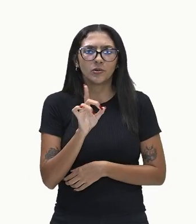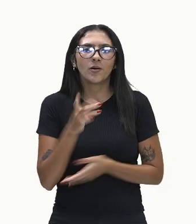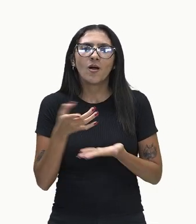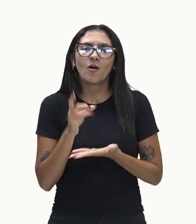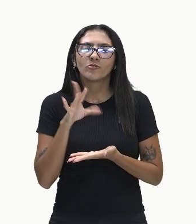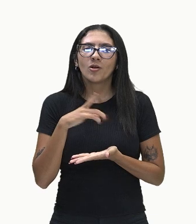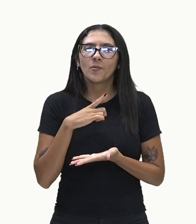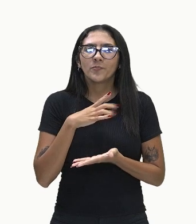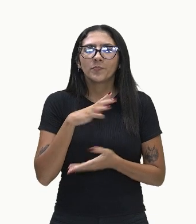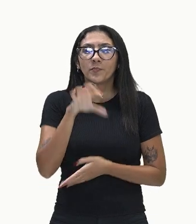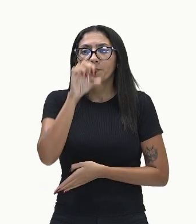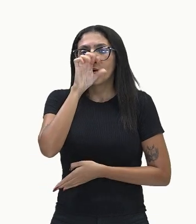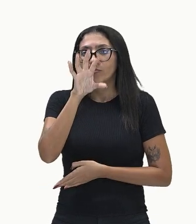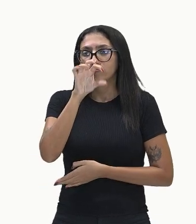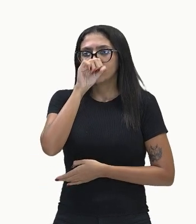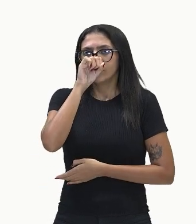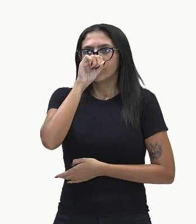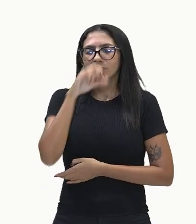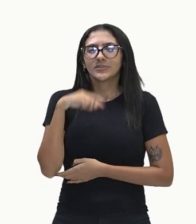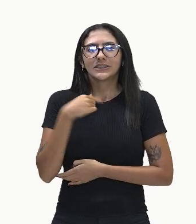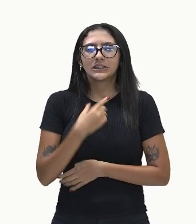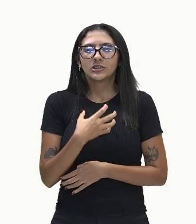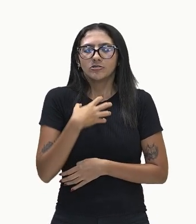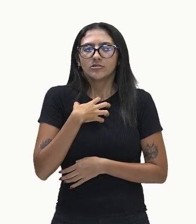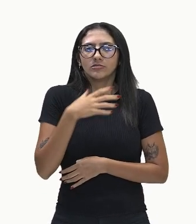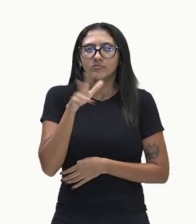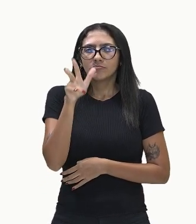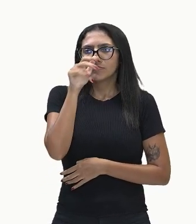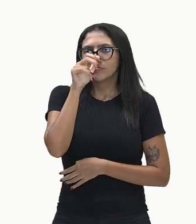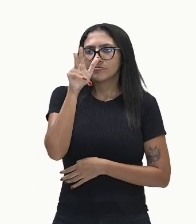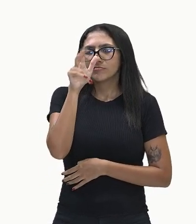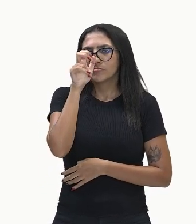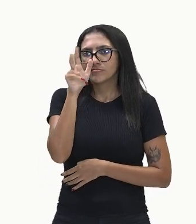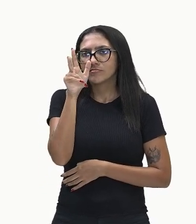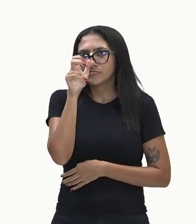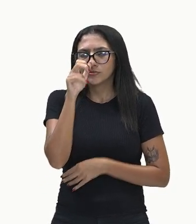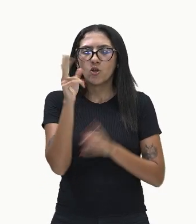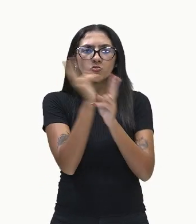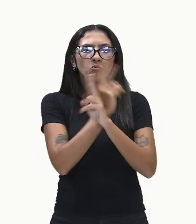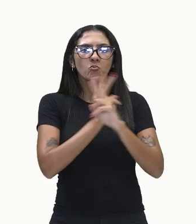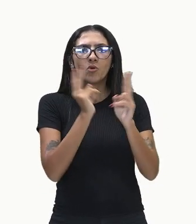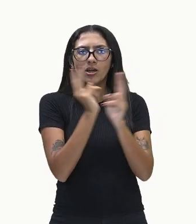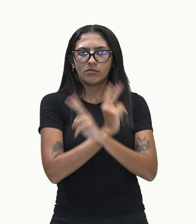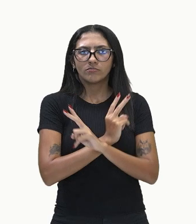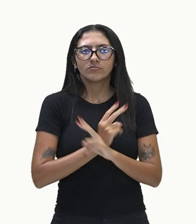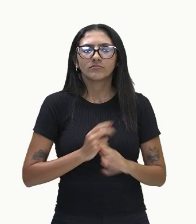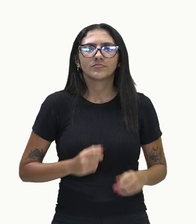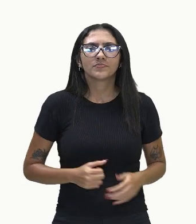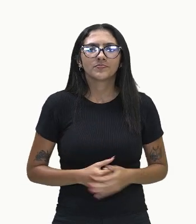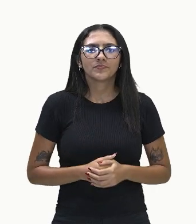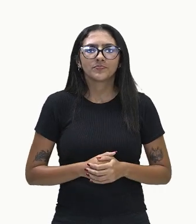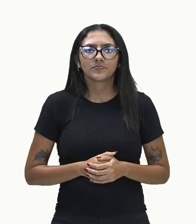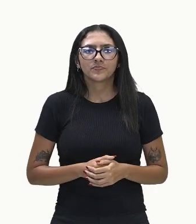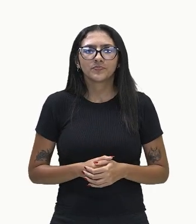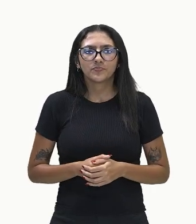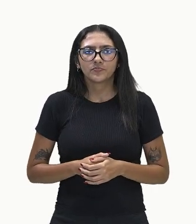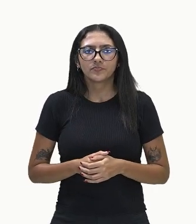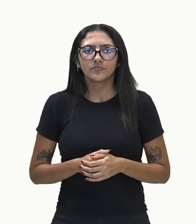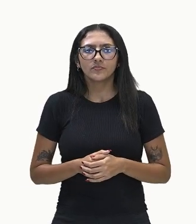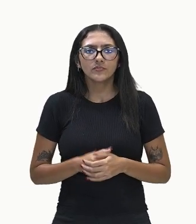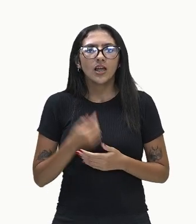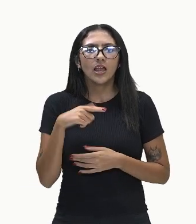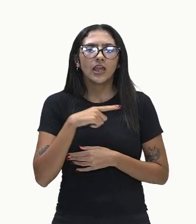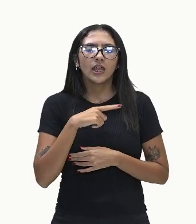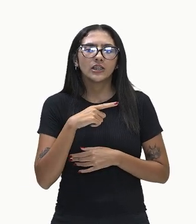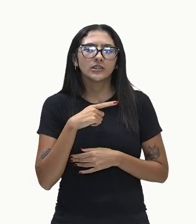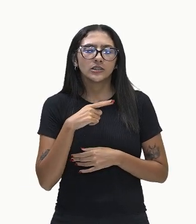sim, moléculas químicas que estarão presentes no ar. E elas serão transferidas ao nervo